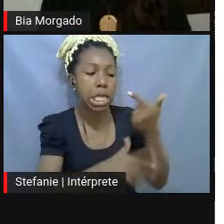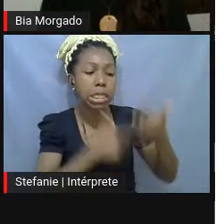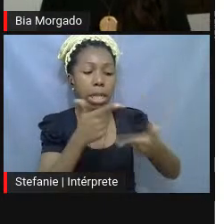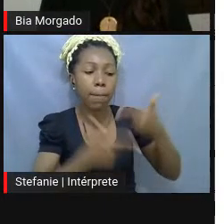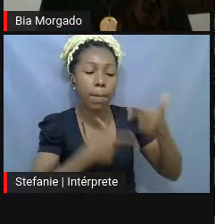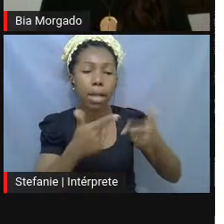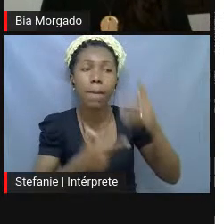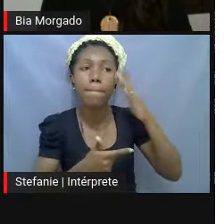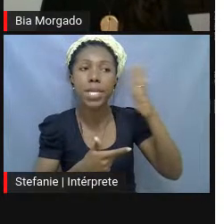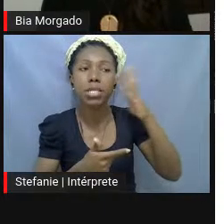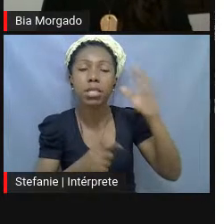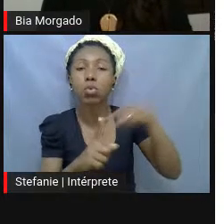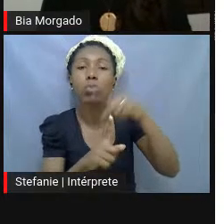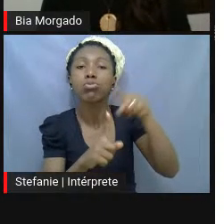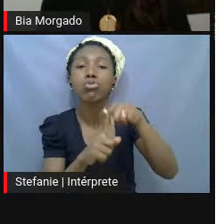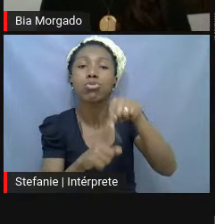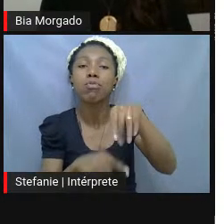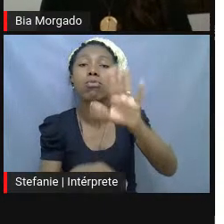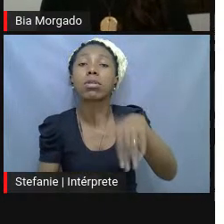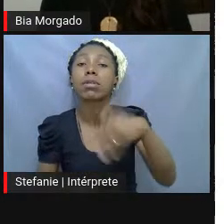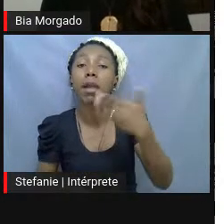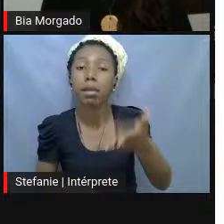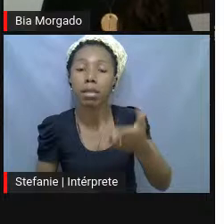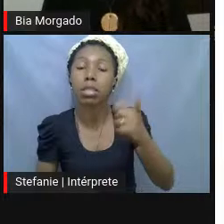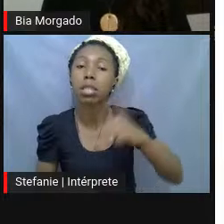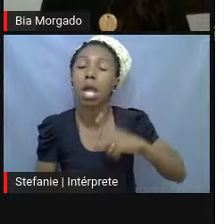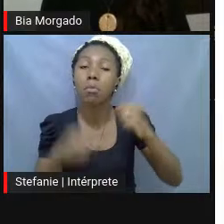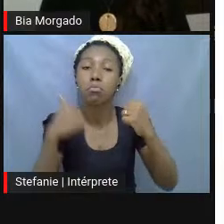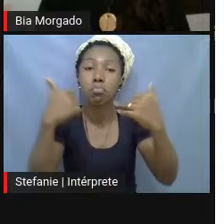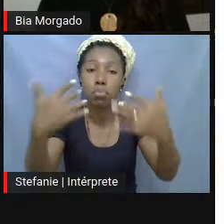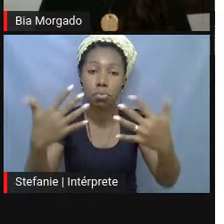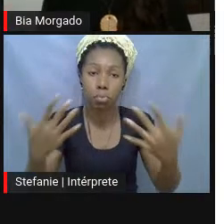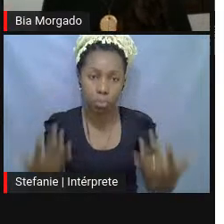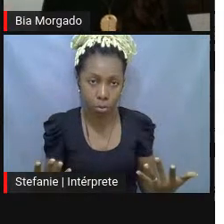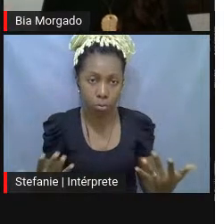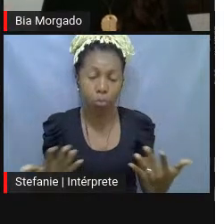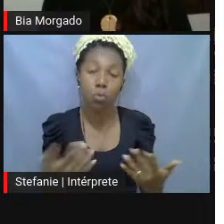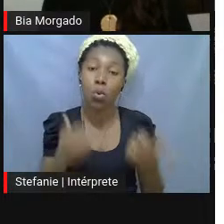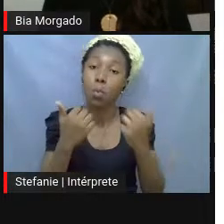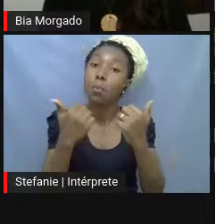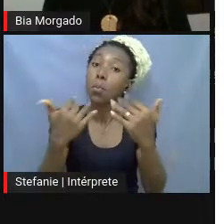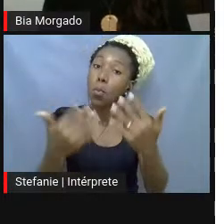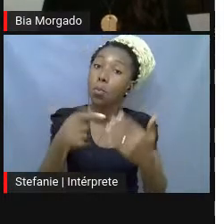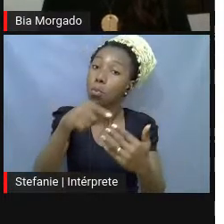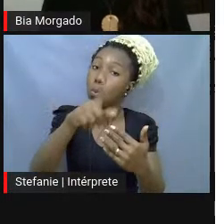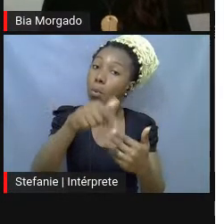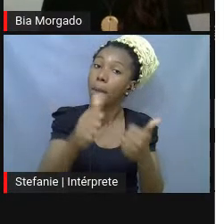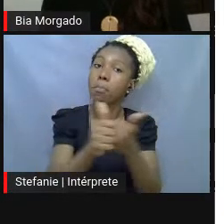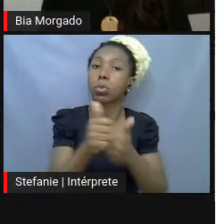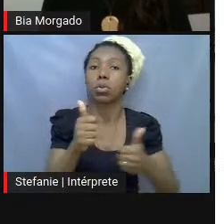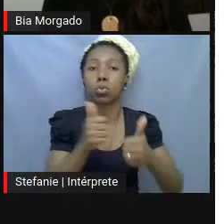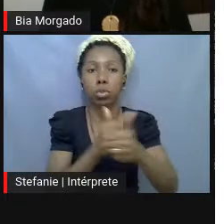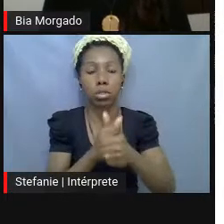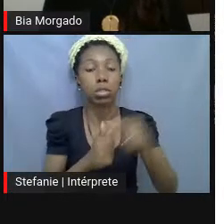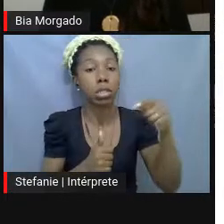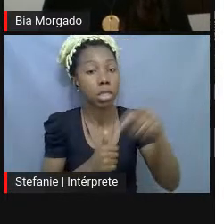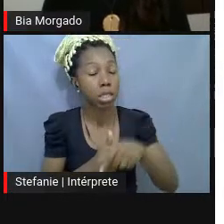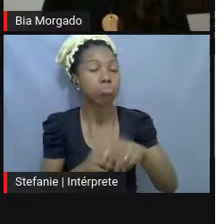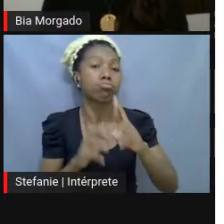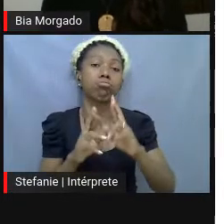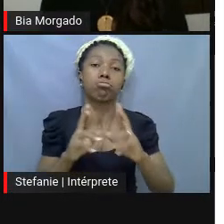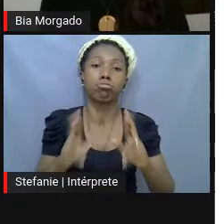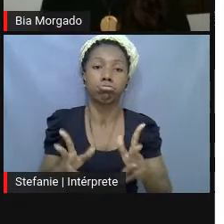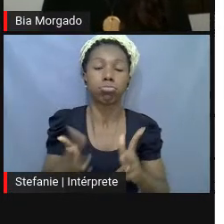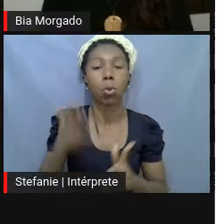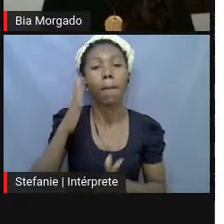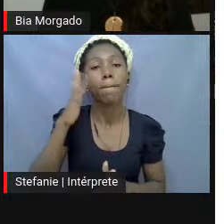Pensar isso para quem? Direcionar a um público, colocar o público como protagonista. Para mim, isso é um dos grandes diferenciais quando a gente